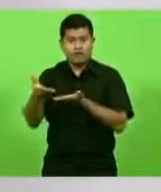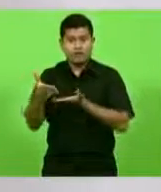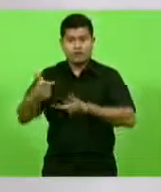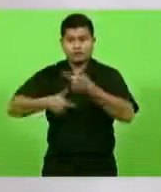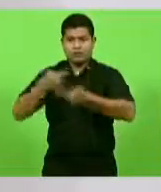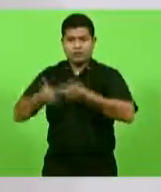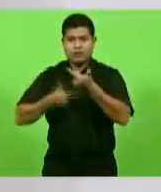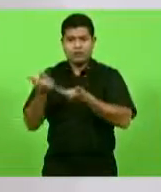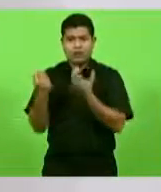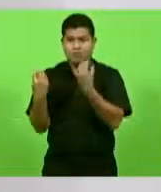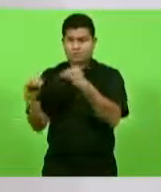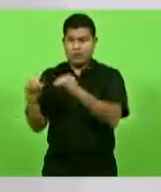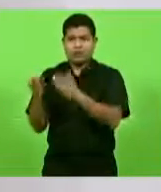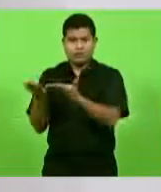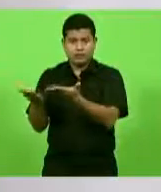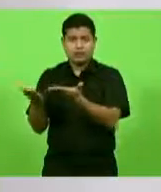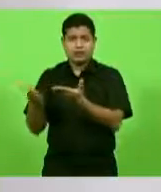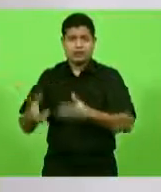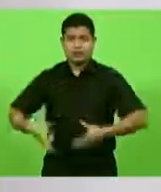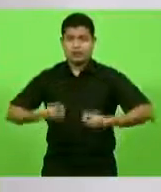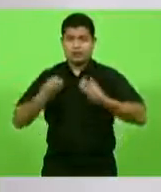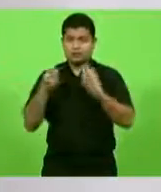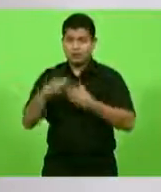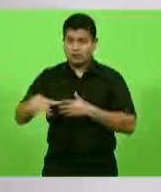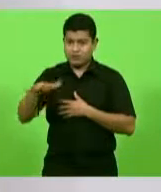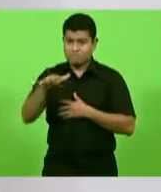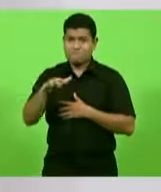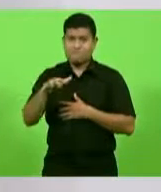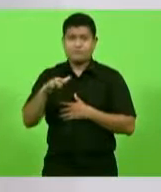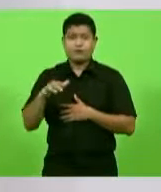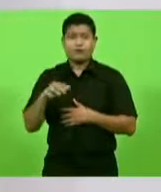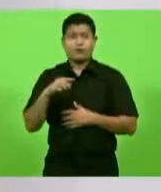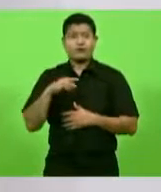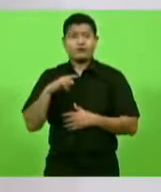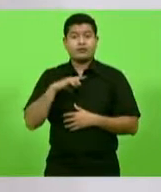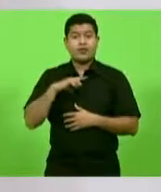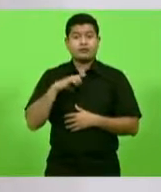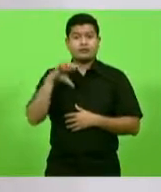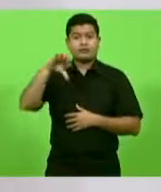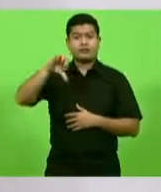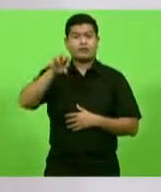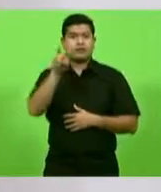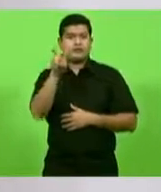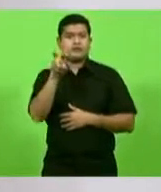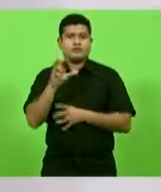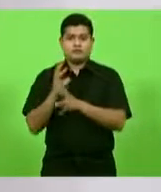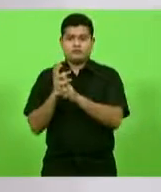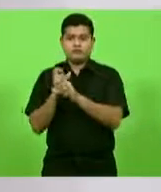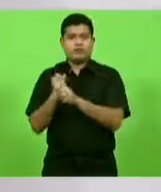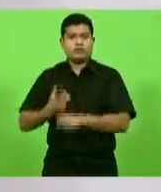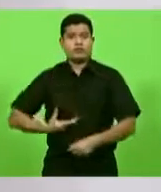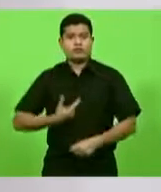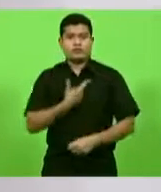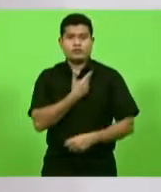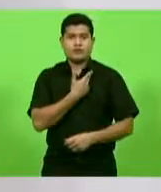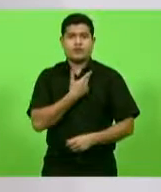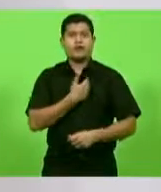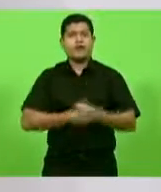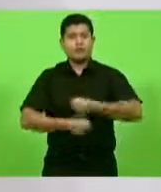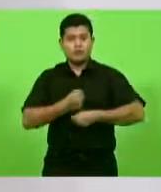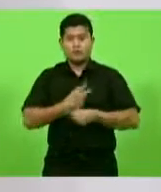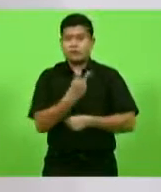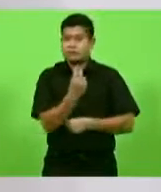deputado José Milton, foram realizadas 95. Em 2019, foram